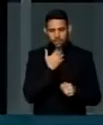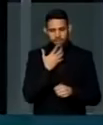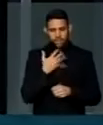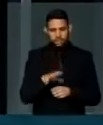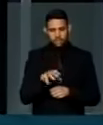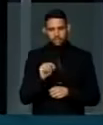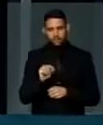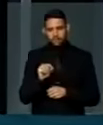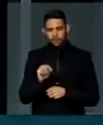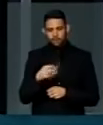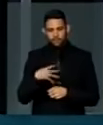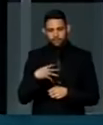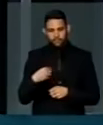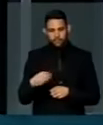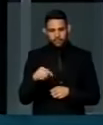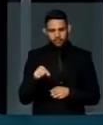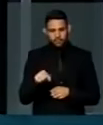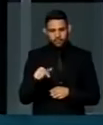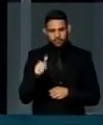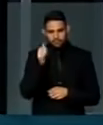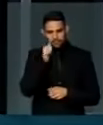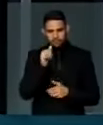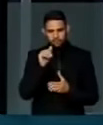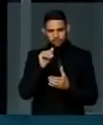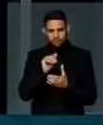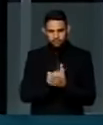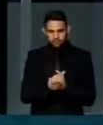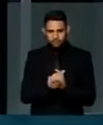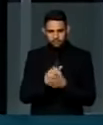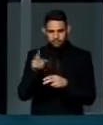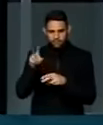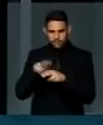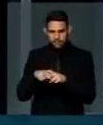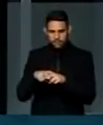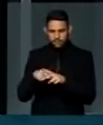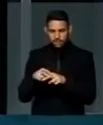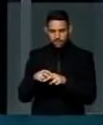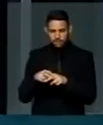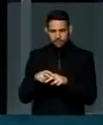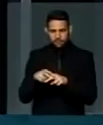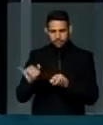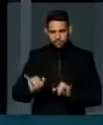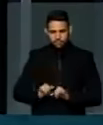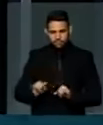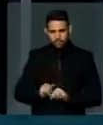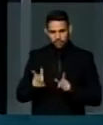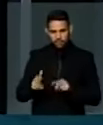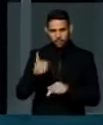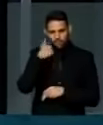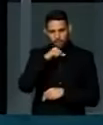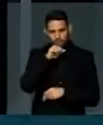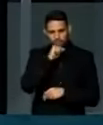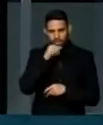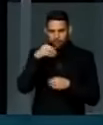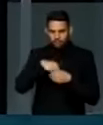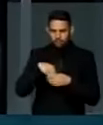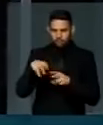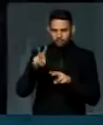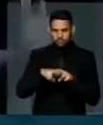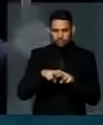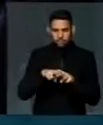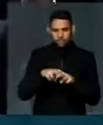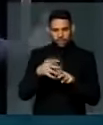querer que um filho de uma presidiária pague pelo crime que a mãe cometeu.